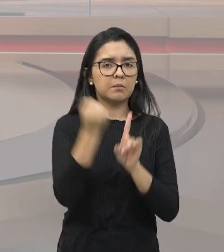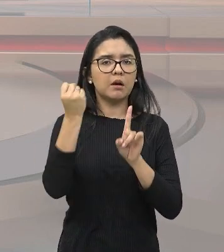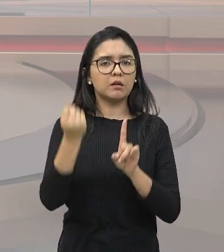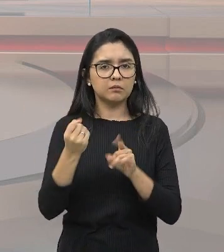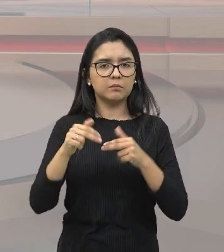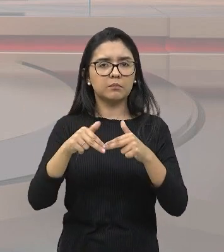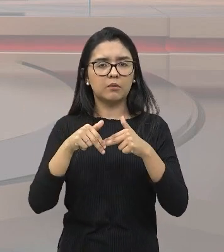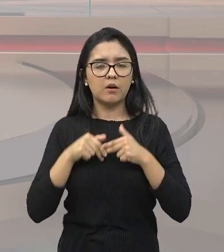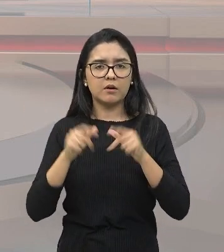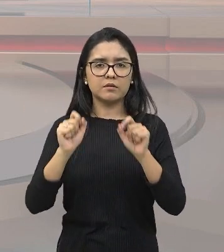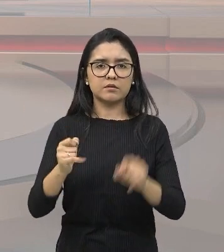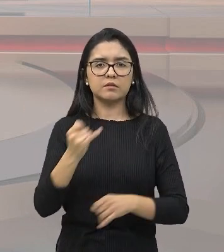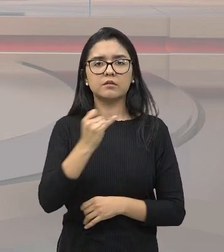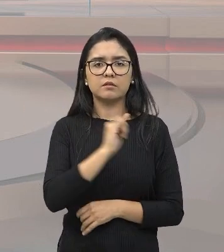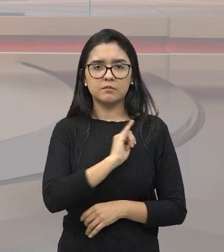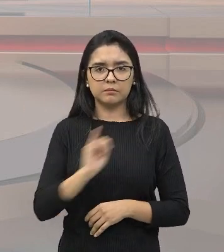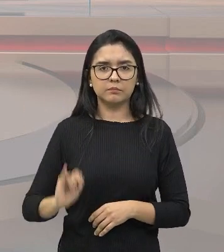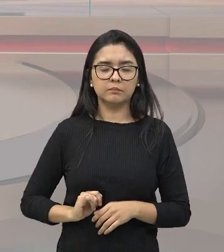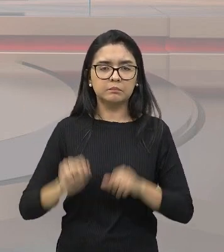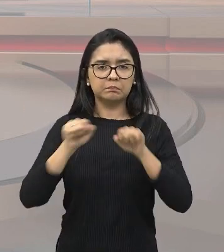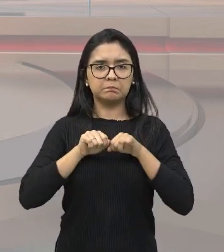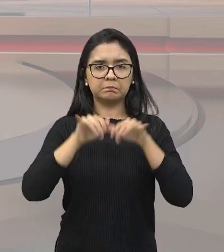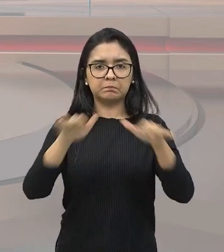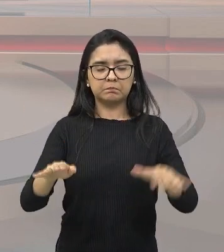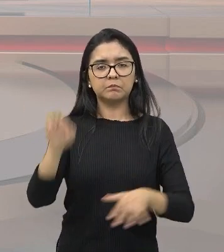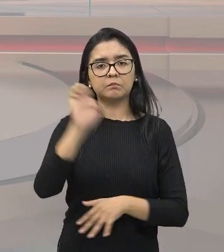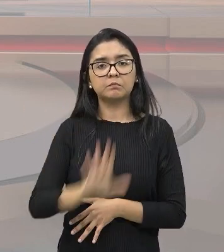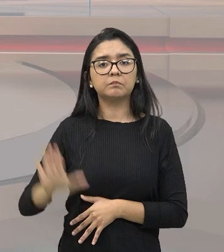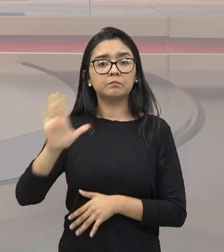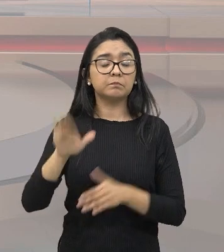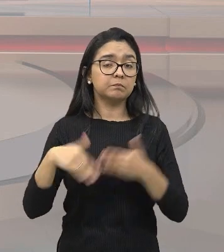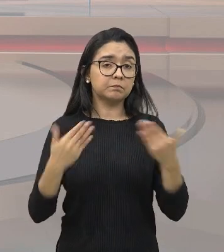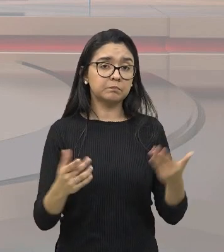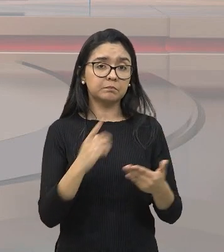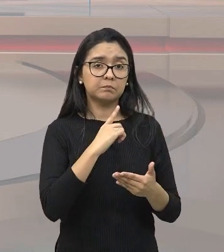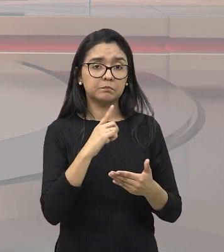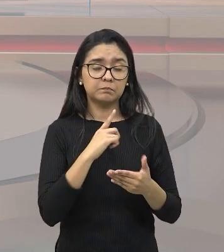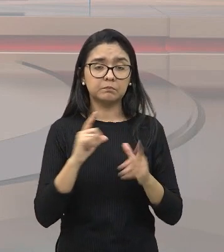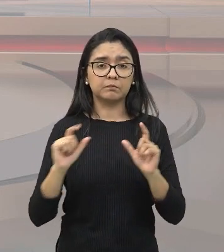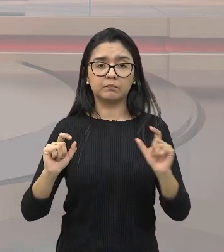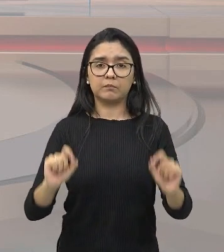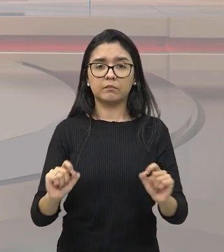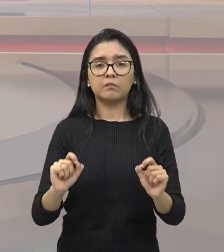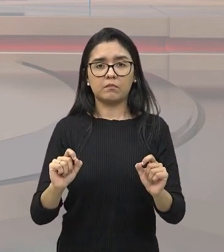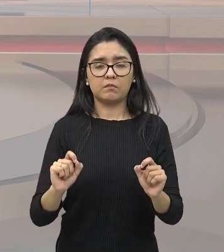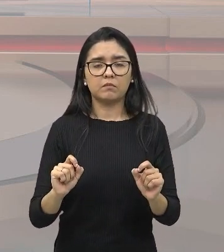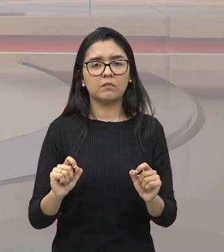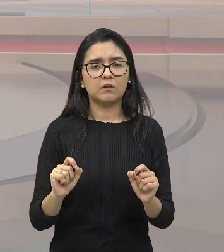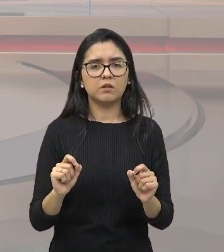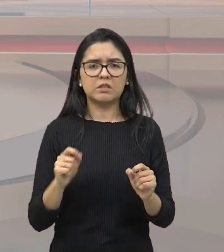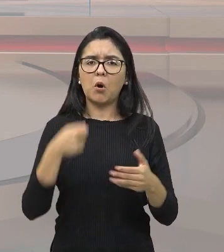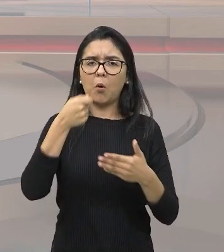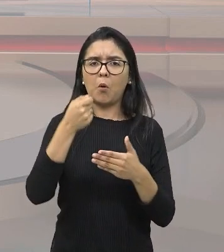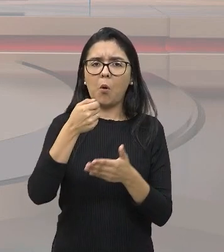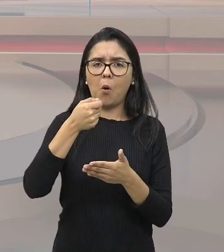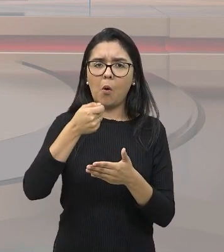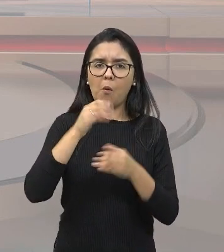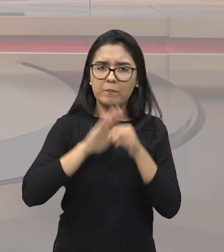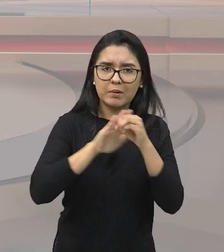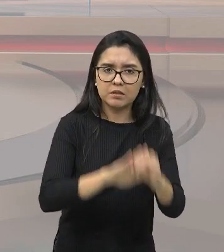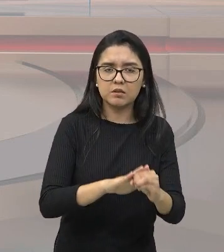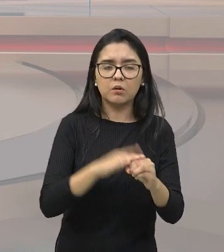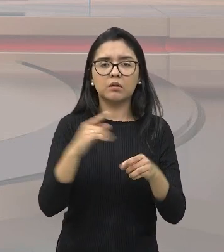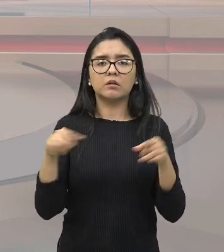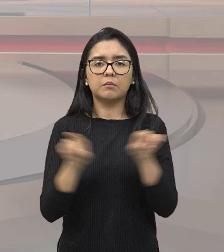dessa expansão imperialista dos europeus? Nós vamos ter, claro, a partir dessa questão de opressão, o surgimento também